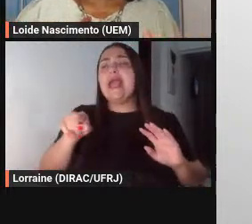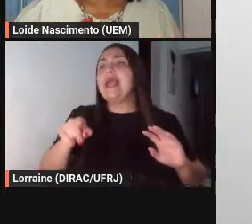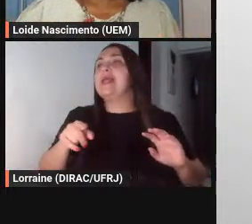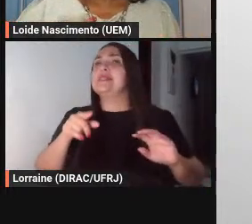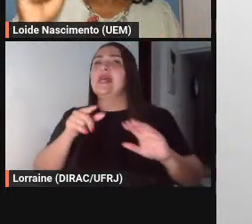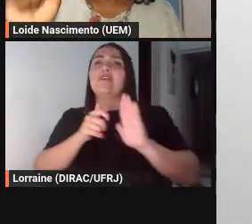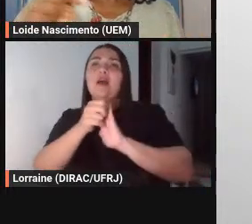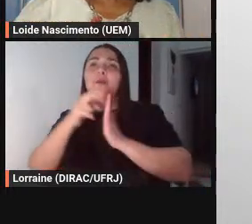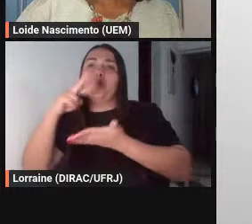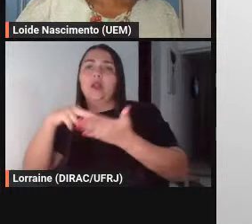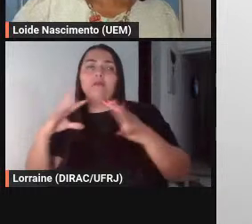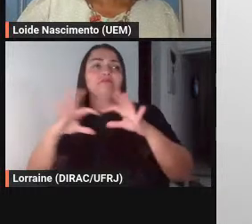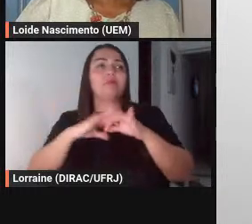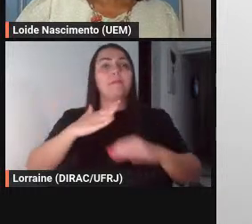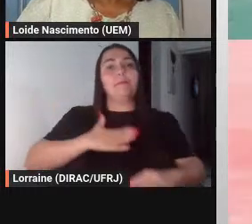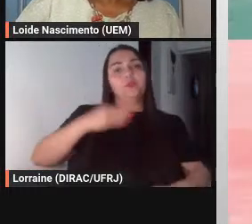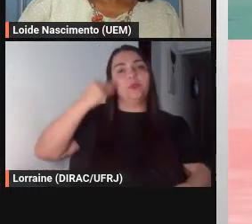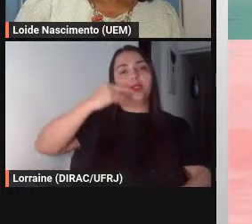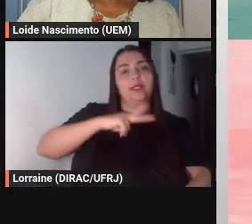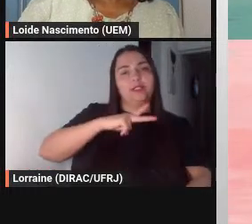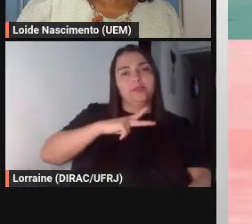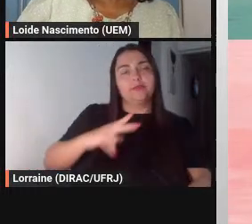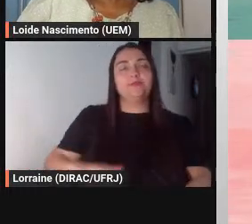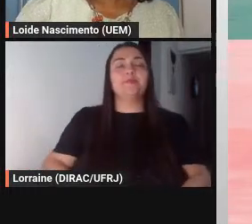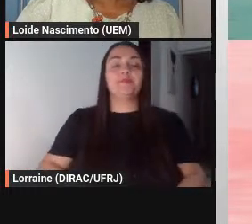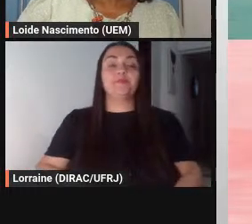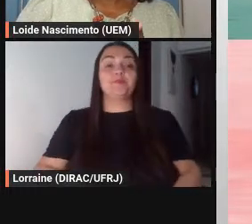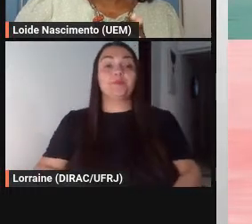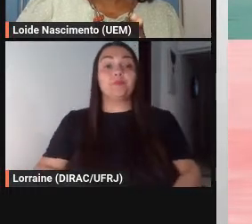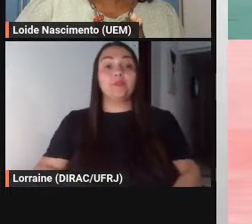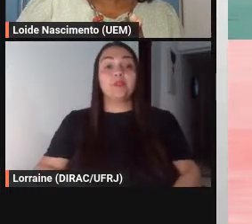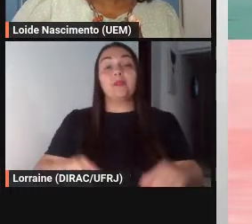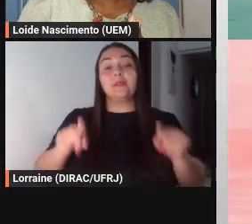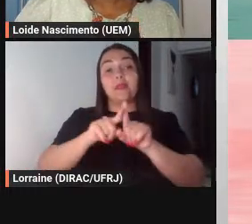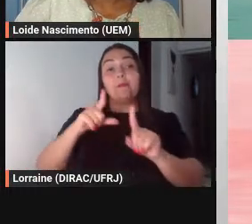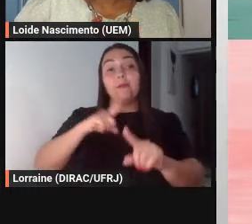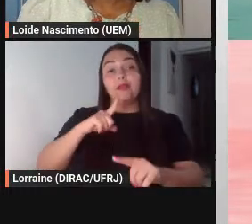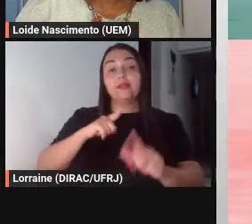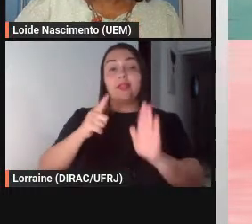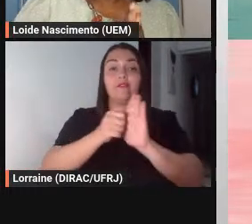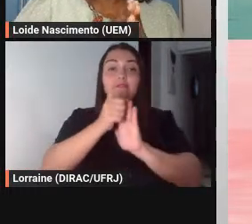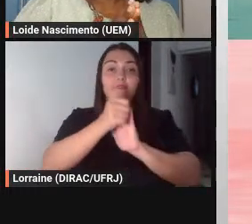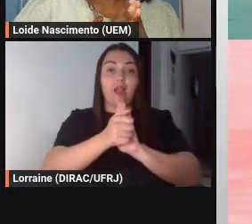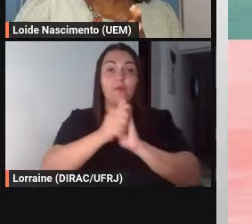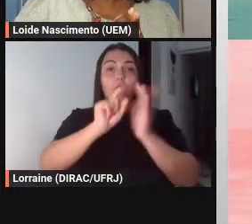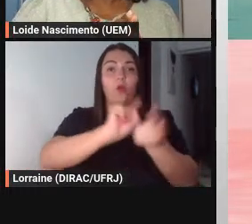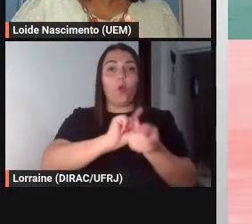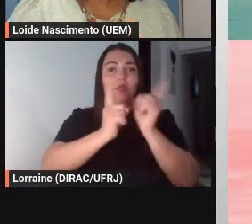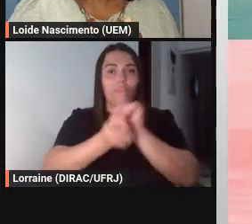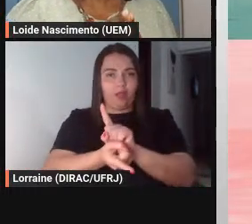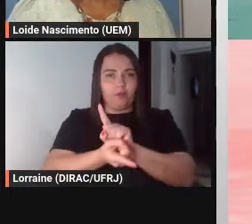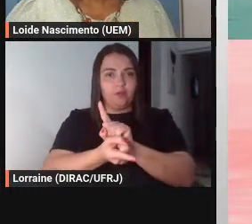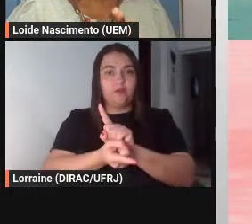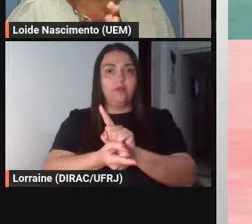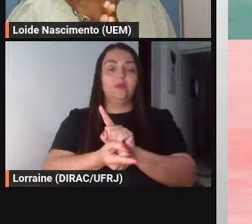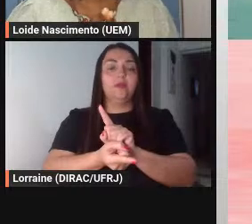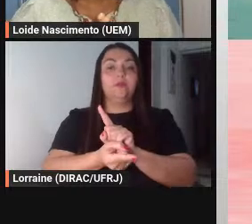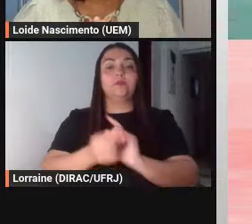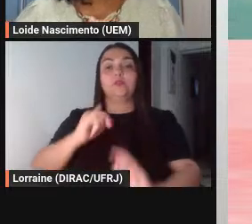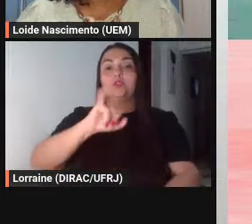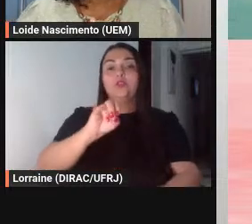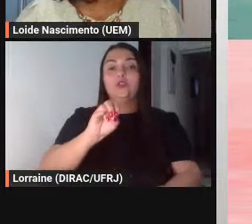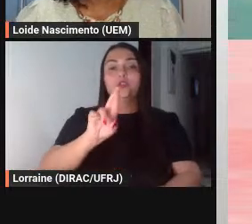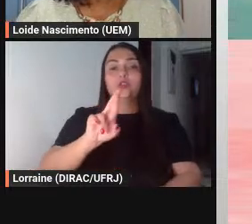experiência temos também fábulas ao contrário fábulas ao contrário do Jorge